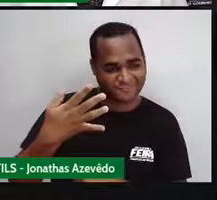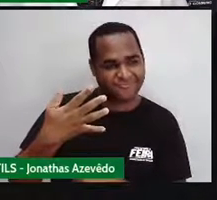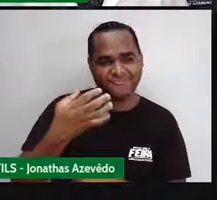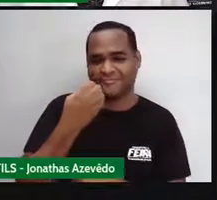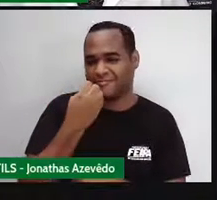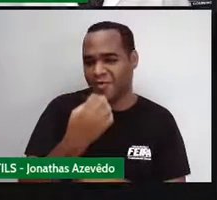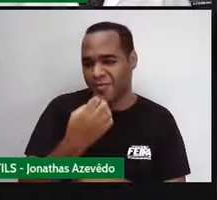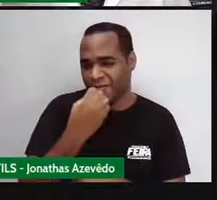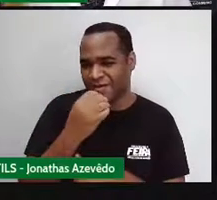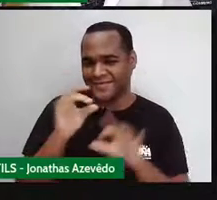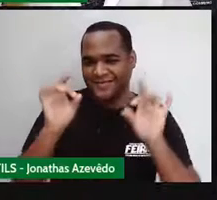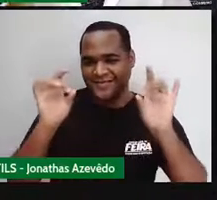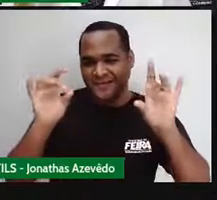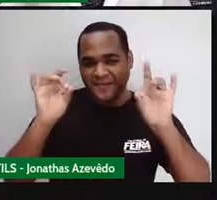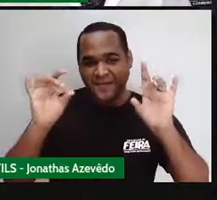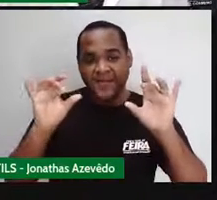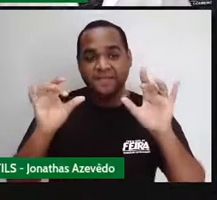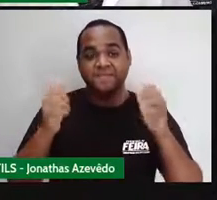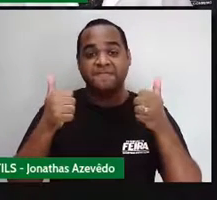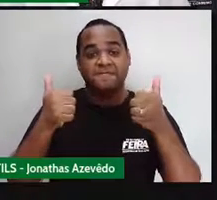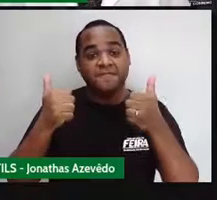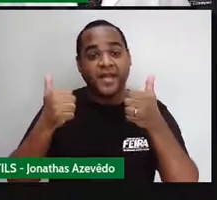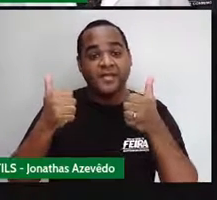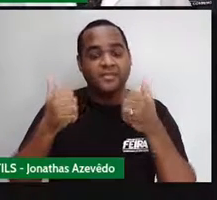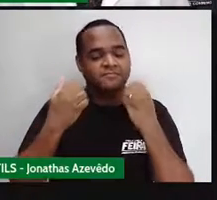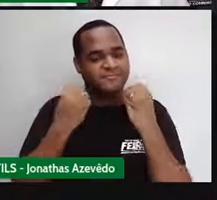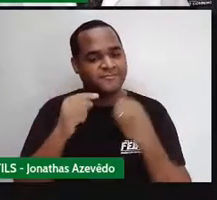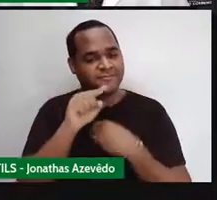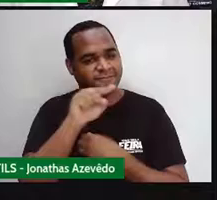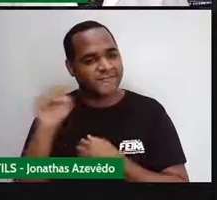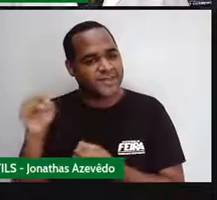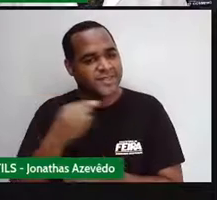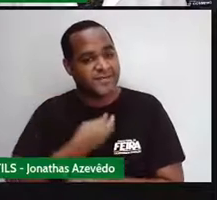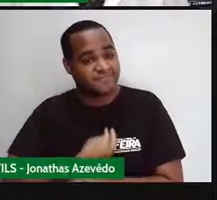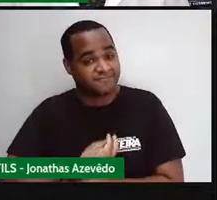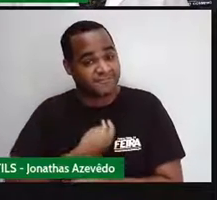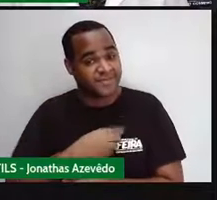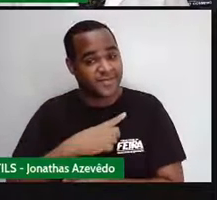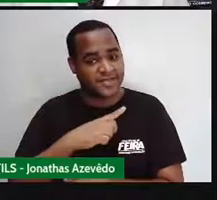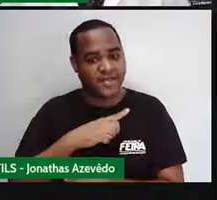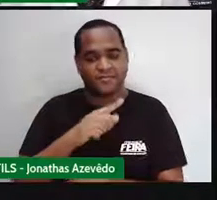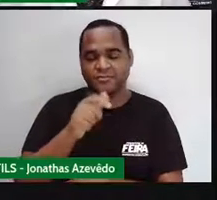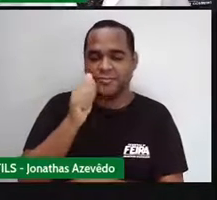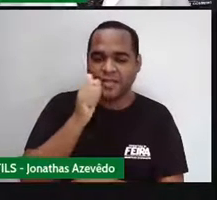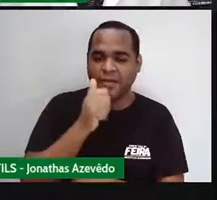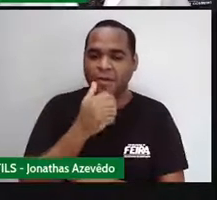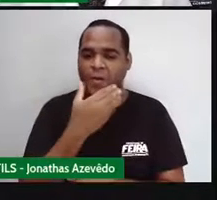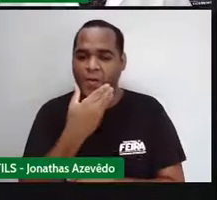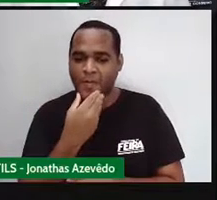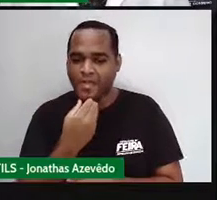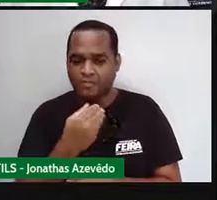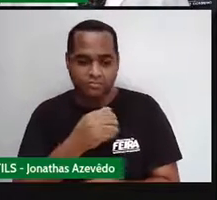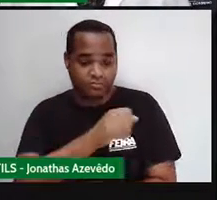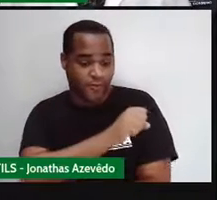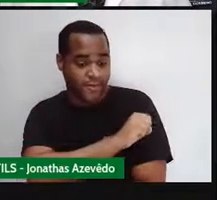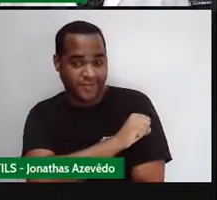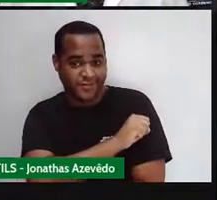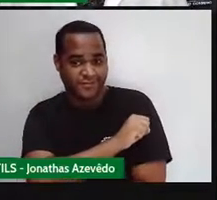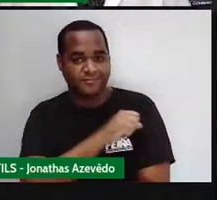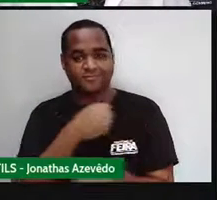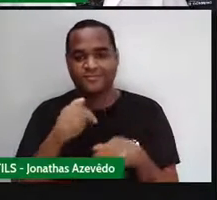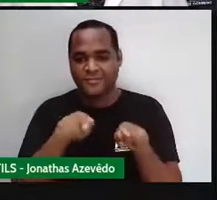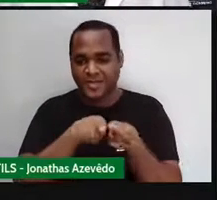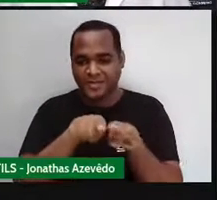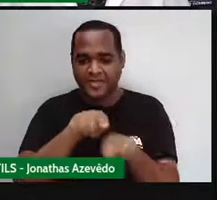que bacana, hein? Bom, essa é para você, querido ou querida estudante do oitavo ano e